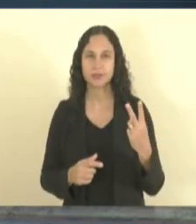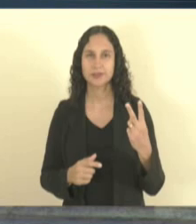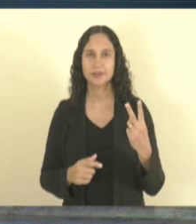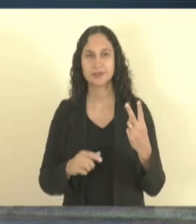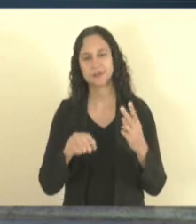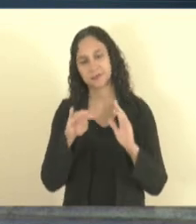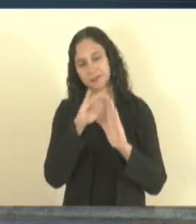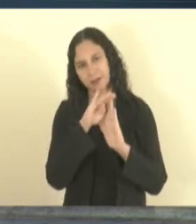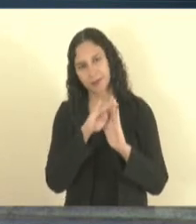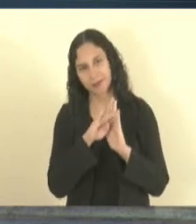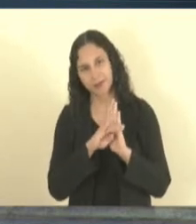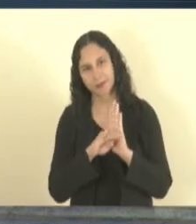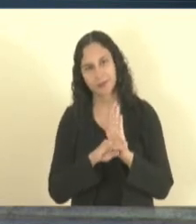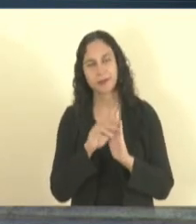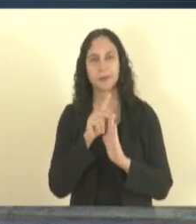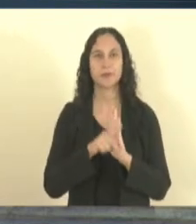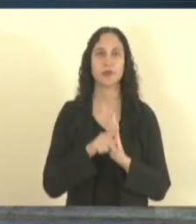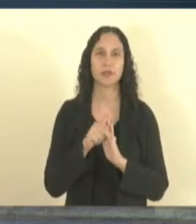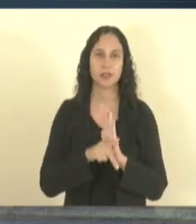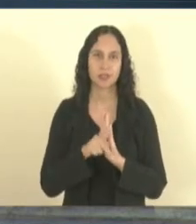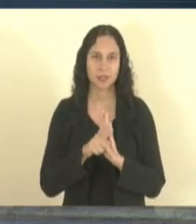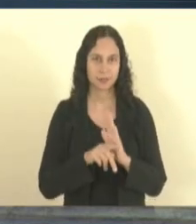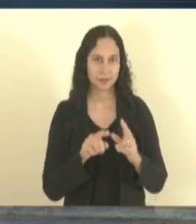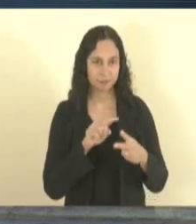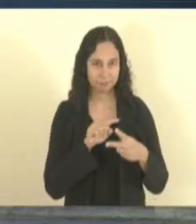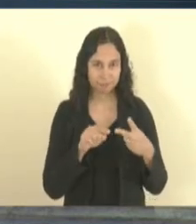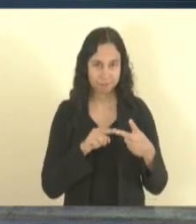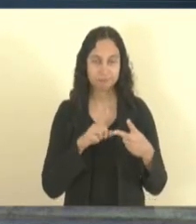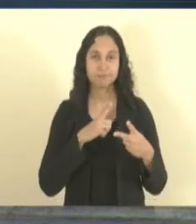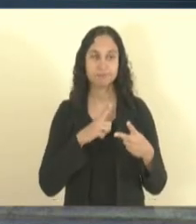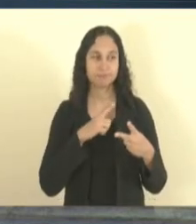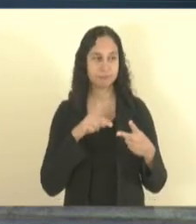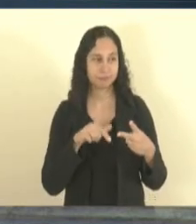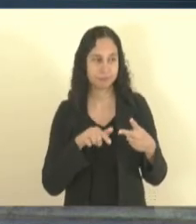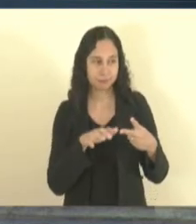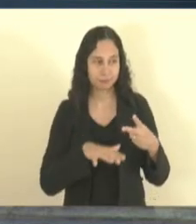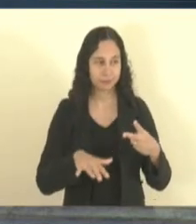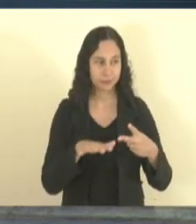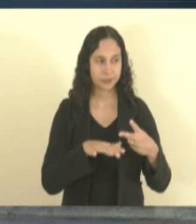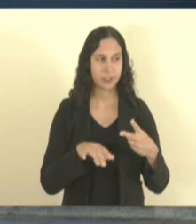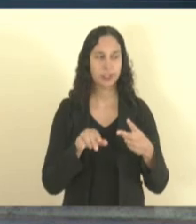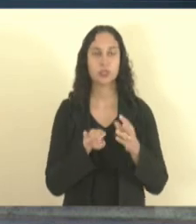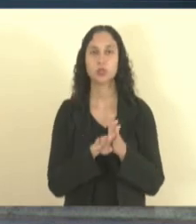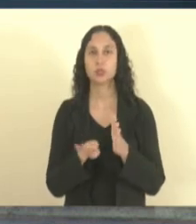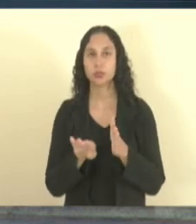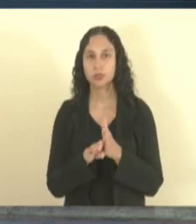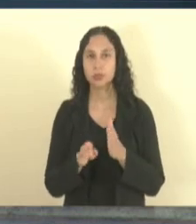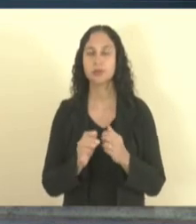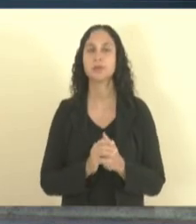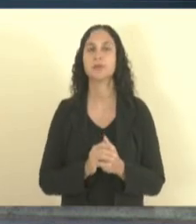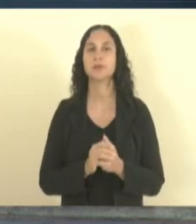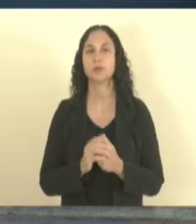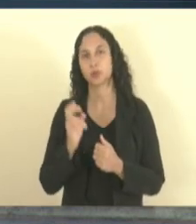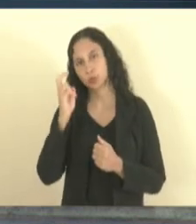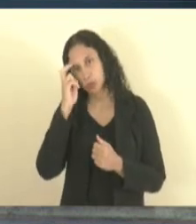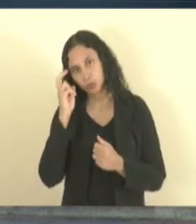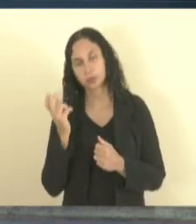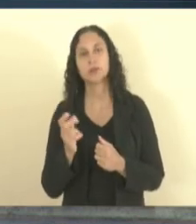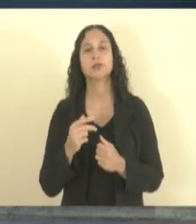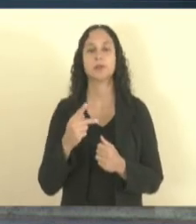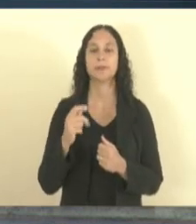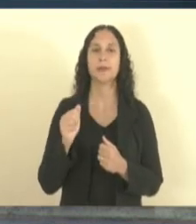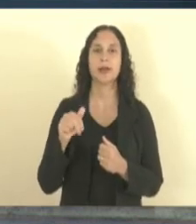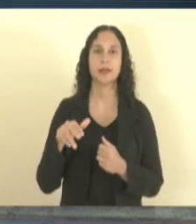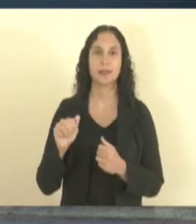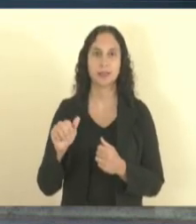programas Prodeter nossos em turismo, um, São Mateus, turismo e cultura e Pancas, a